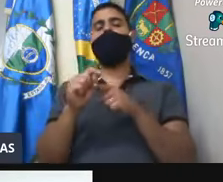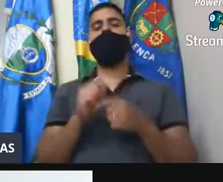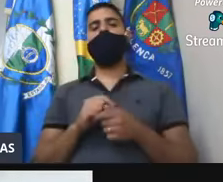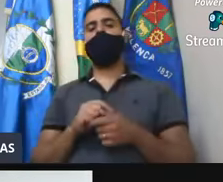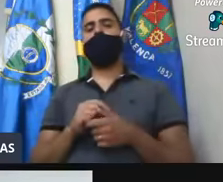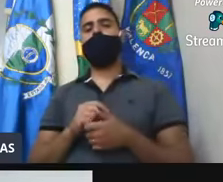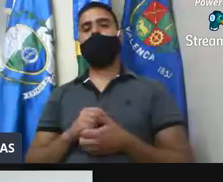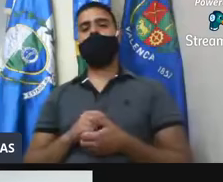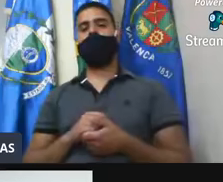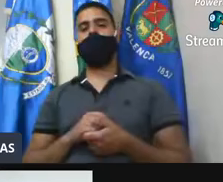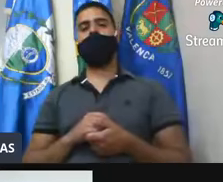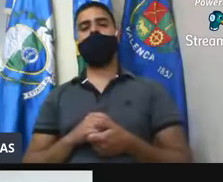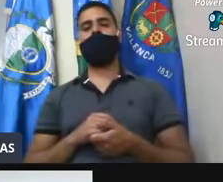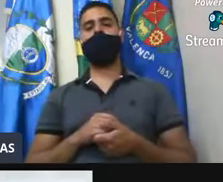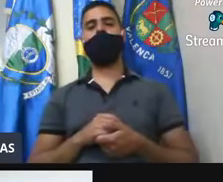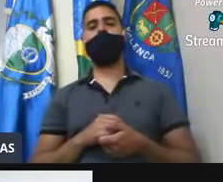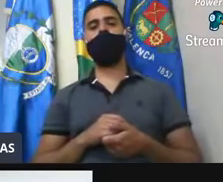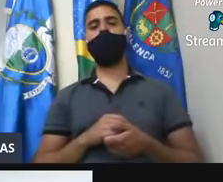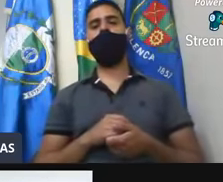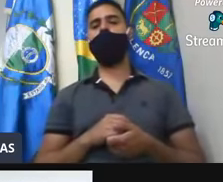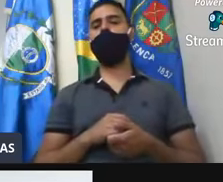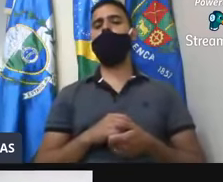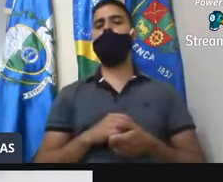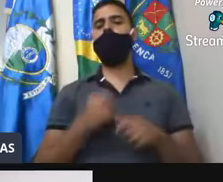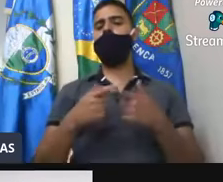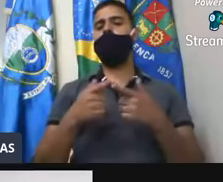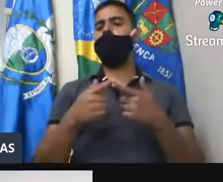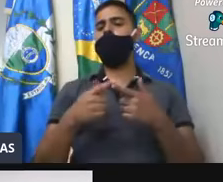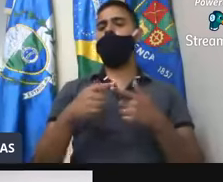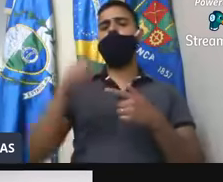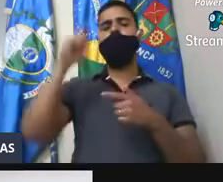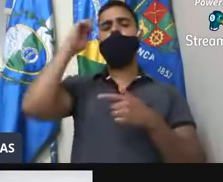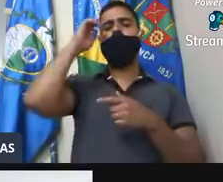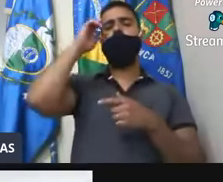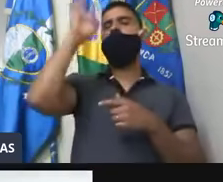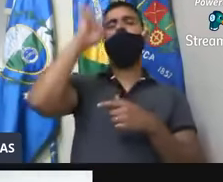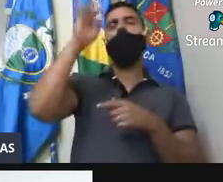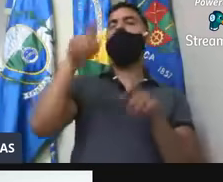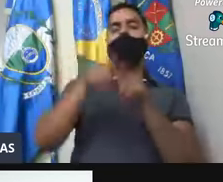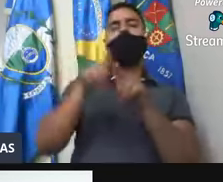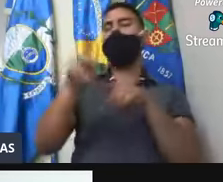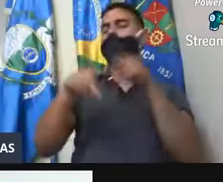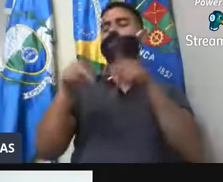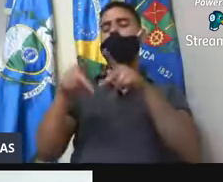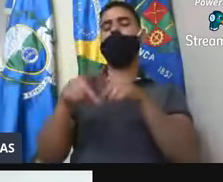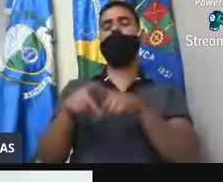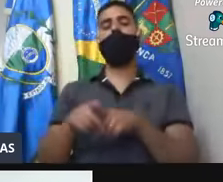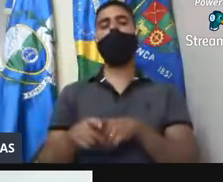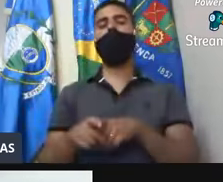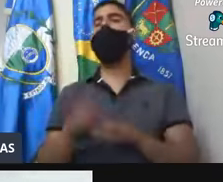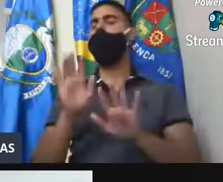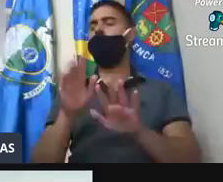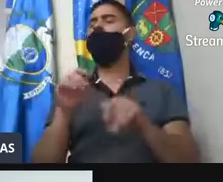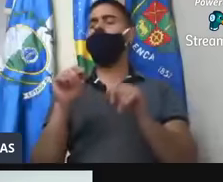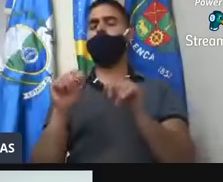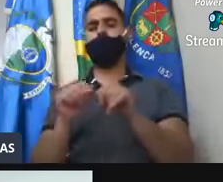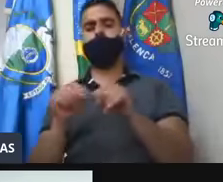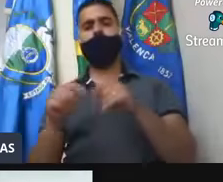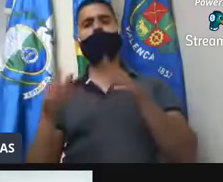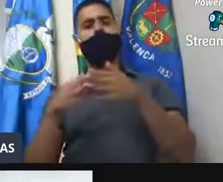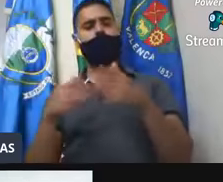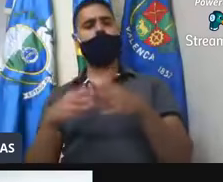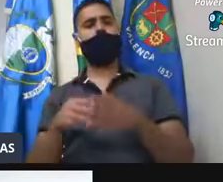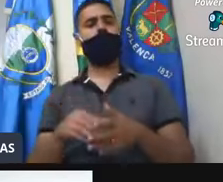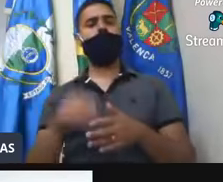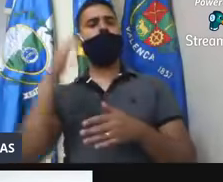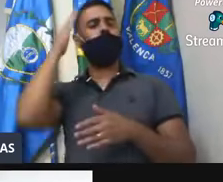atendimento, que é um sonho daquela população aí, e com relação à gente de saúde, a gente vai estar fazendo através de requerimento também, para